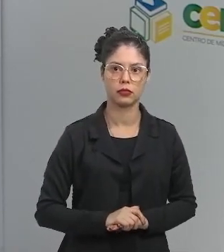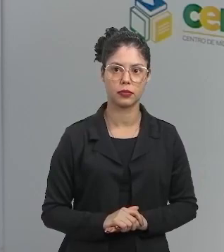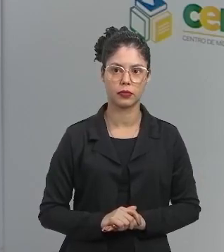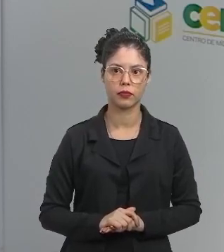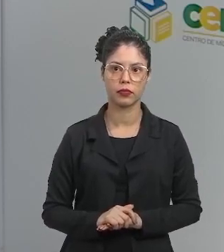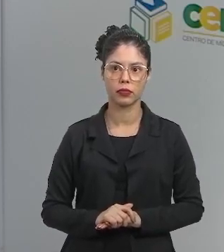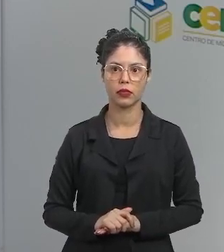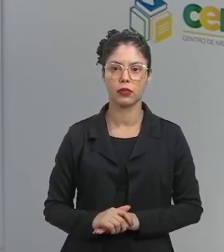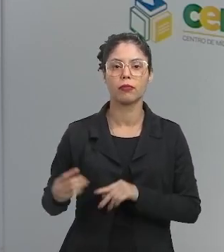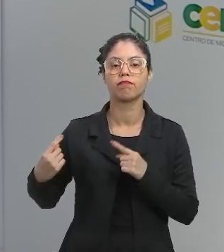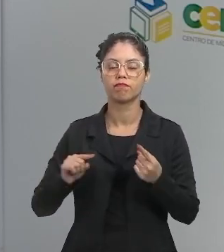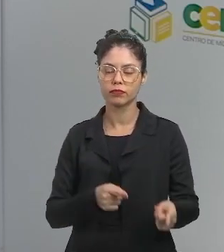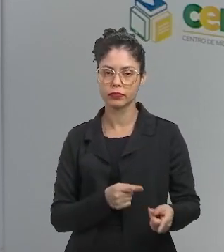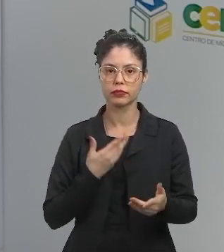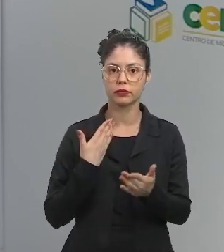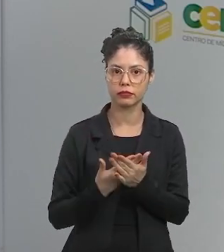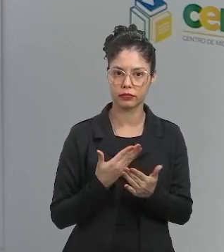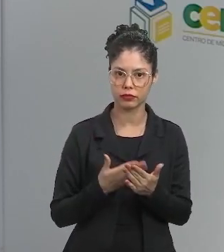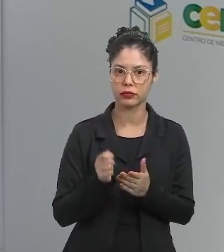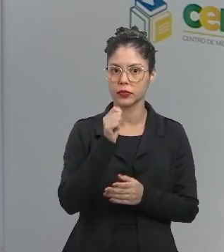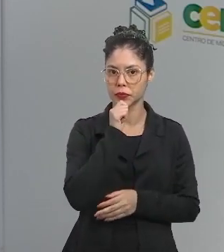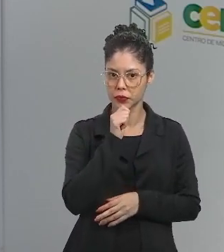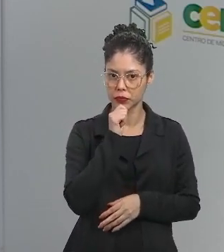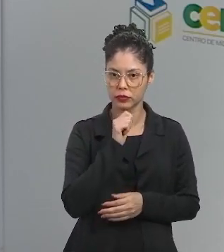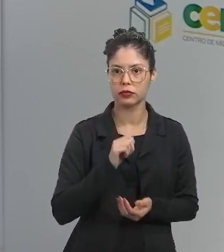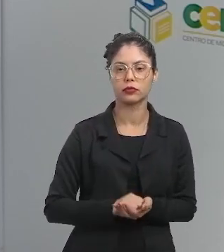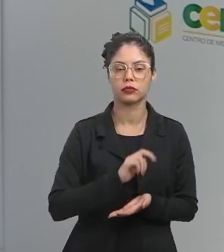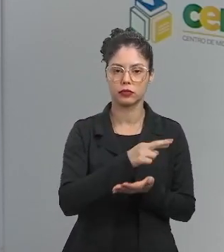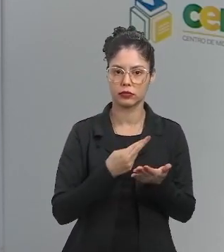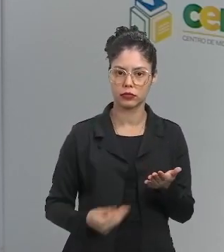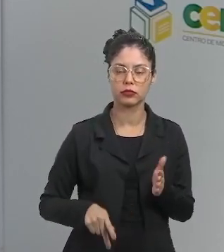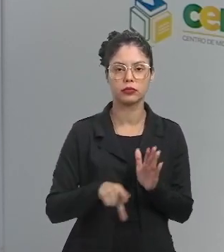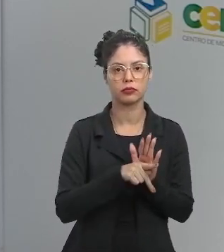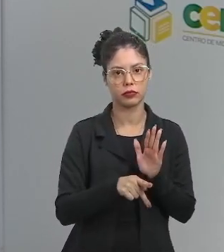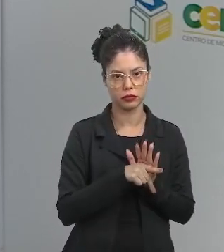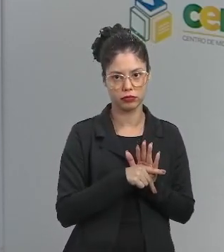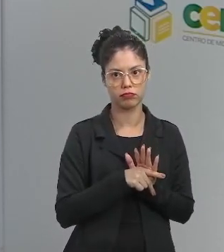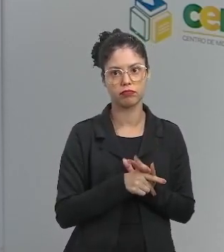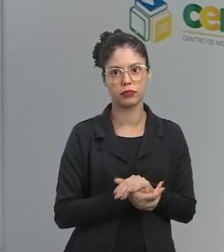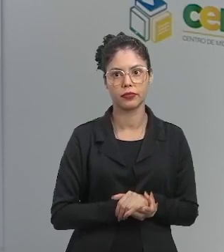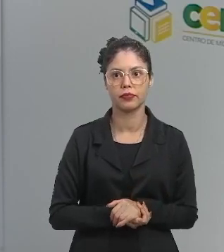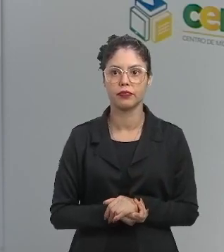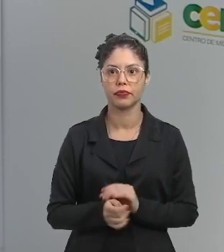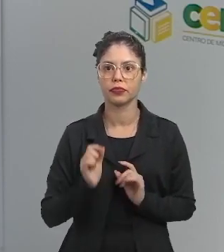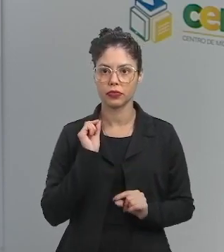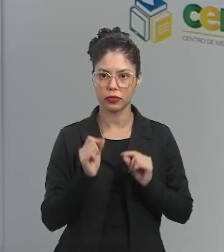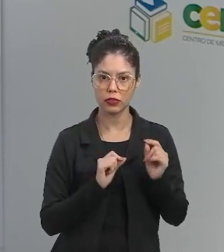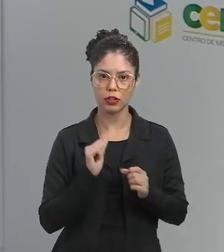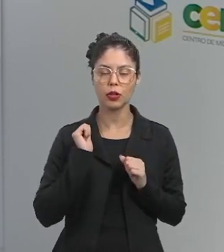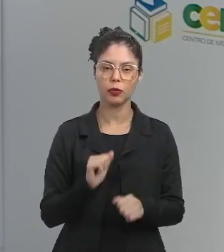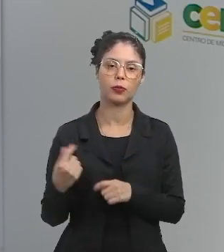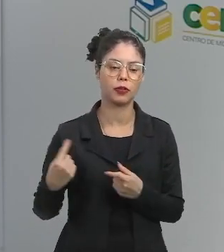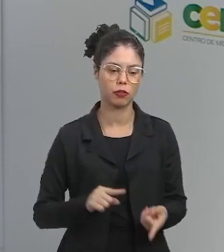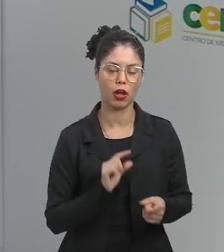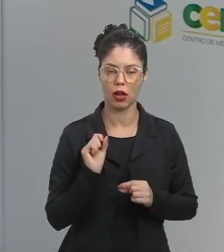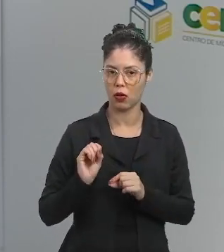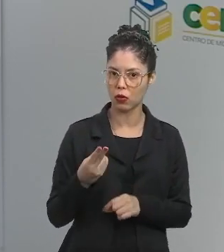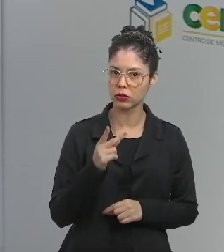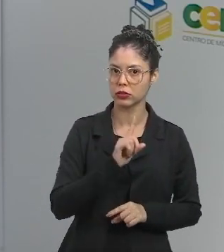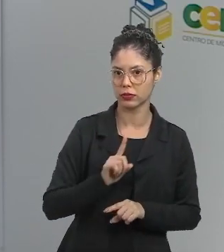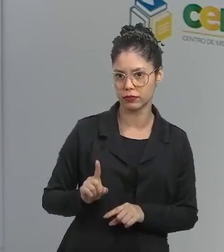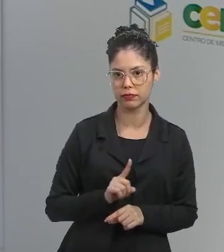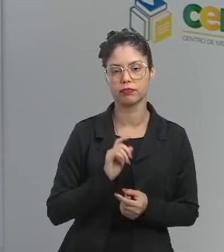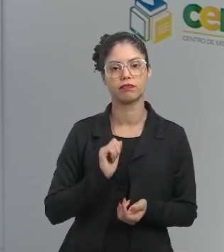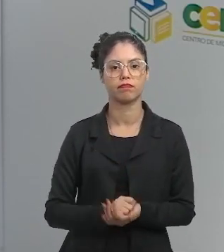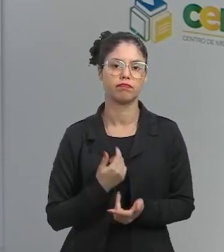e provocou esse estudo um relatório de impacto do meio ambiente, para dizer o que poderia provocar, o que poderia ser